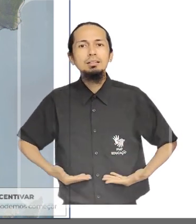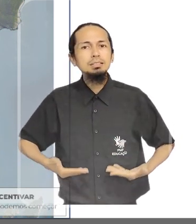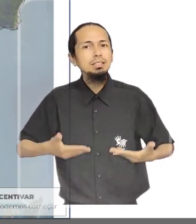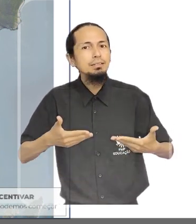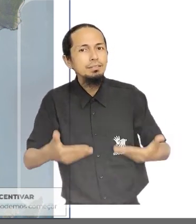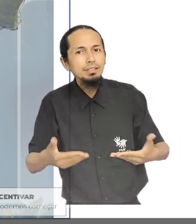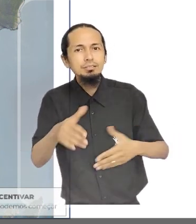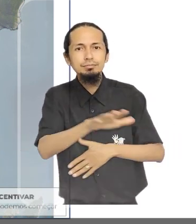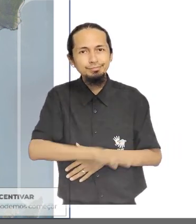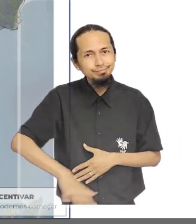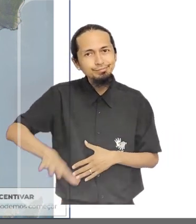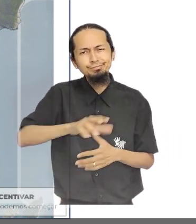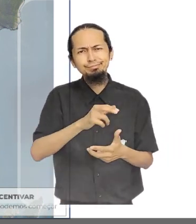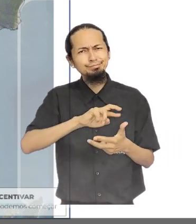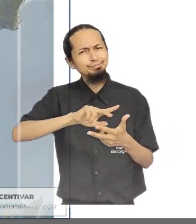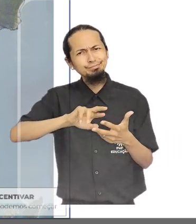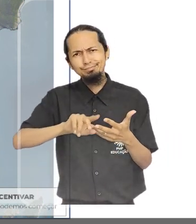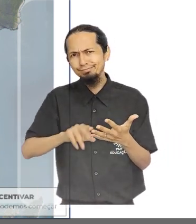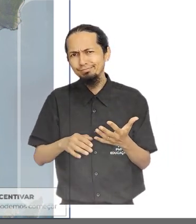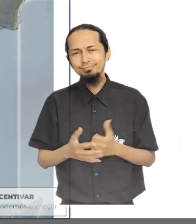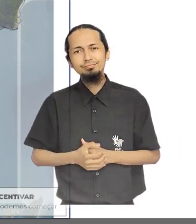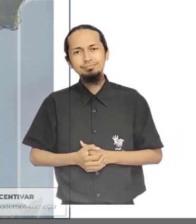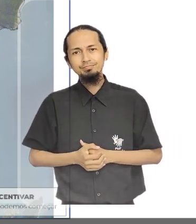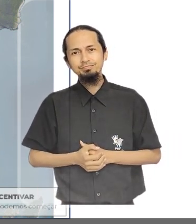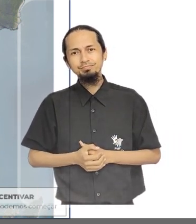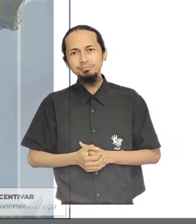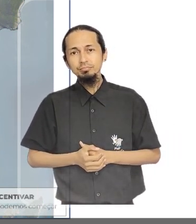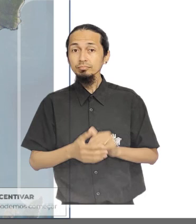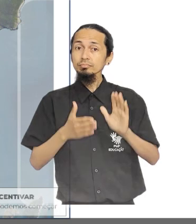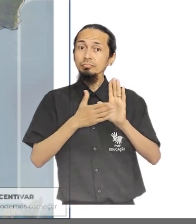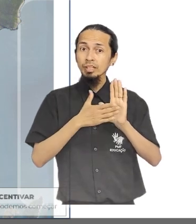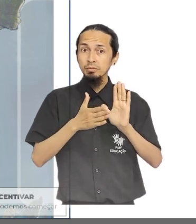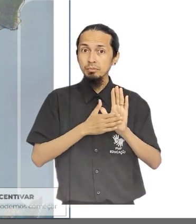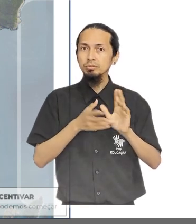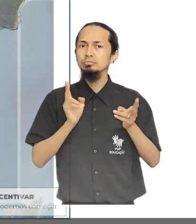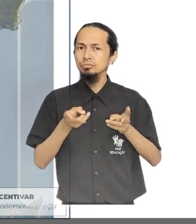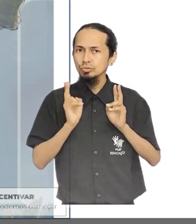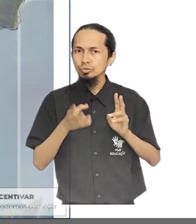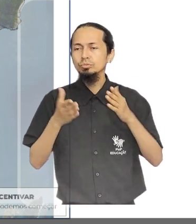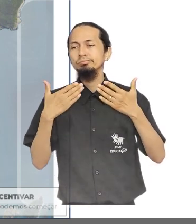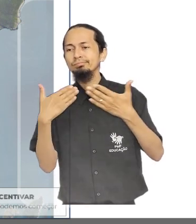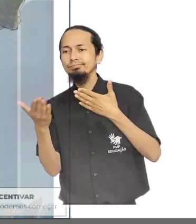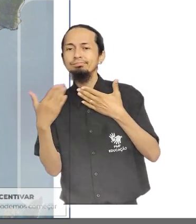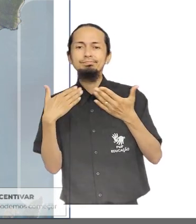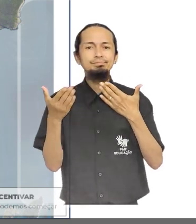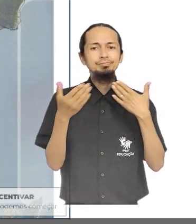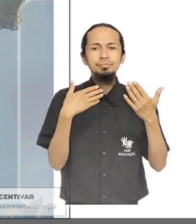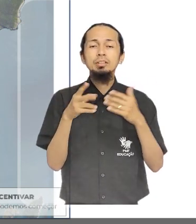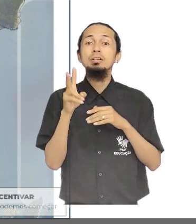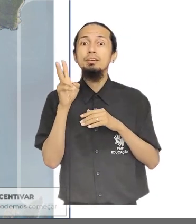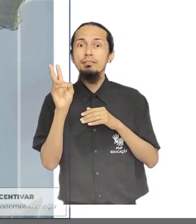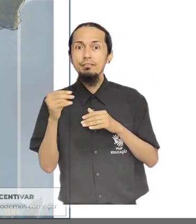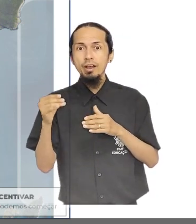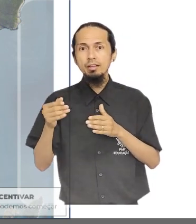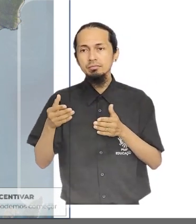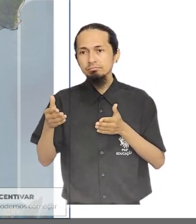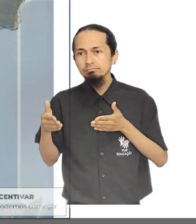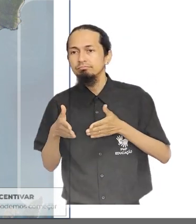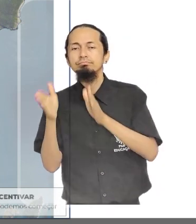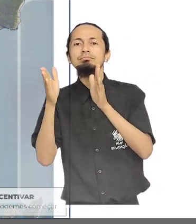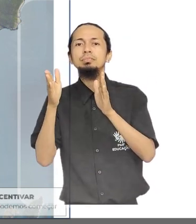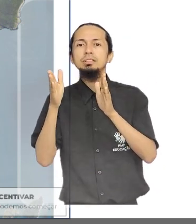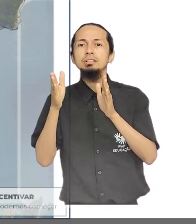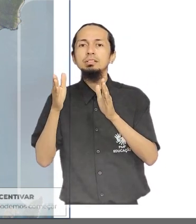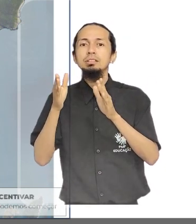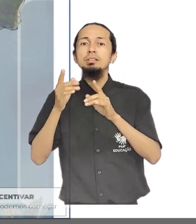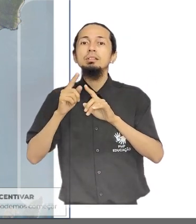empregos e serviços na região, entre outros. As propostas estão em discussão e serão encaminhadas somente